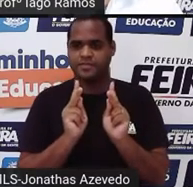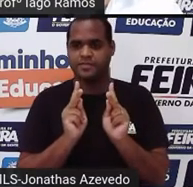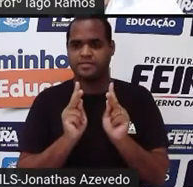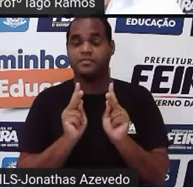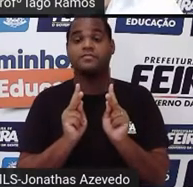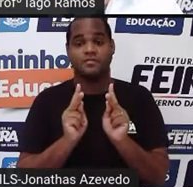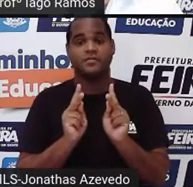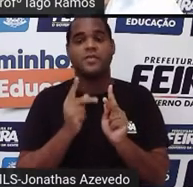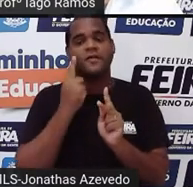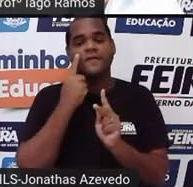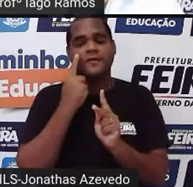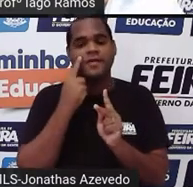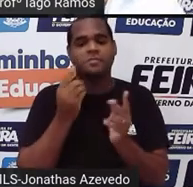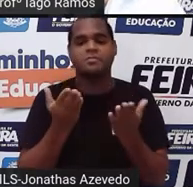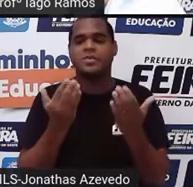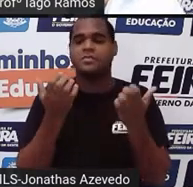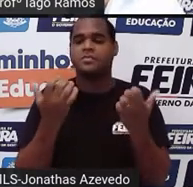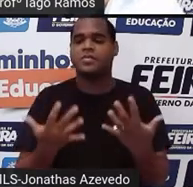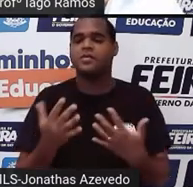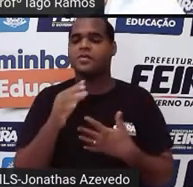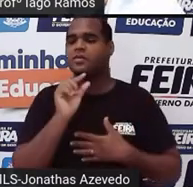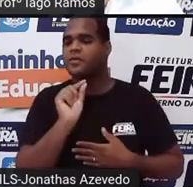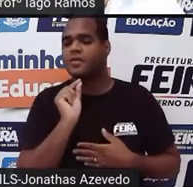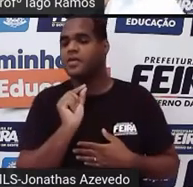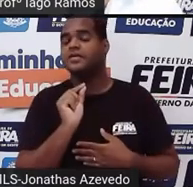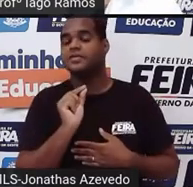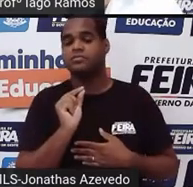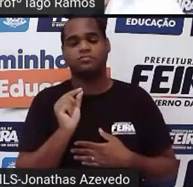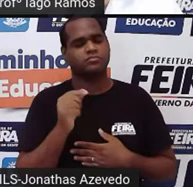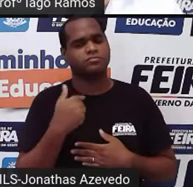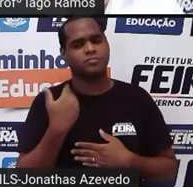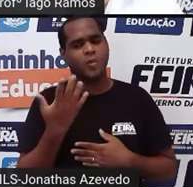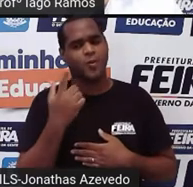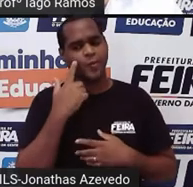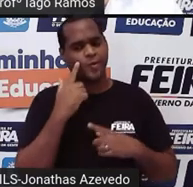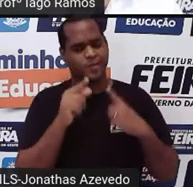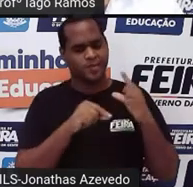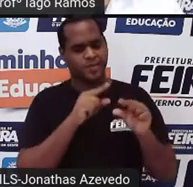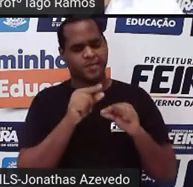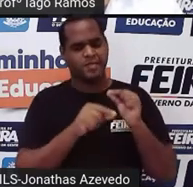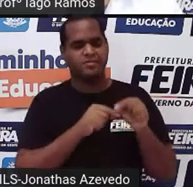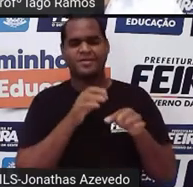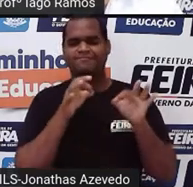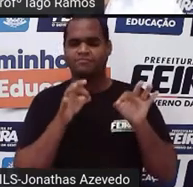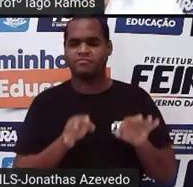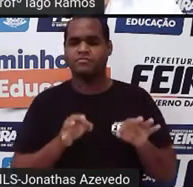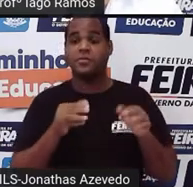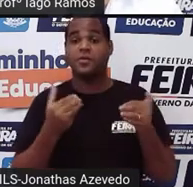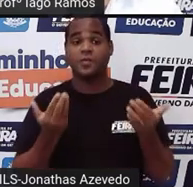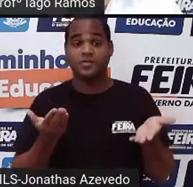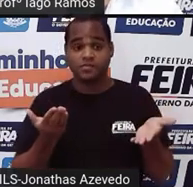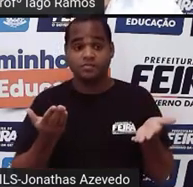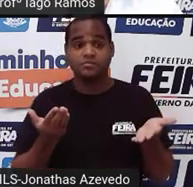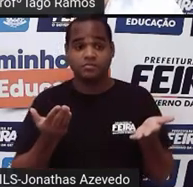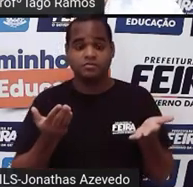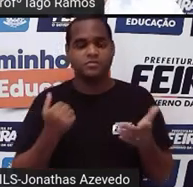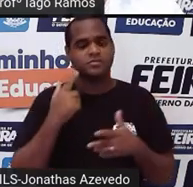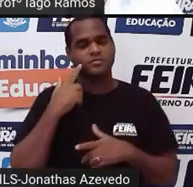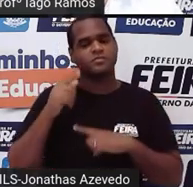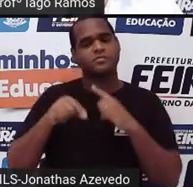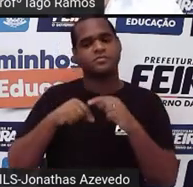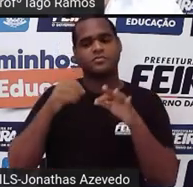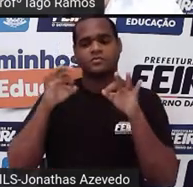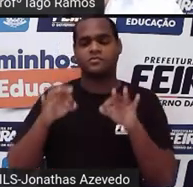com a gente aqui, olha só, qual é a opção correta? A opção correta,